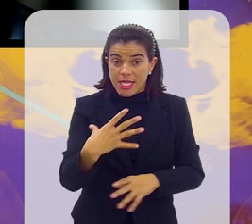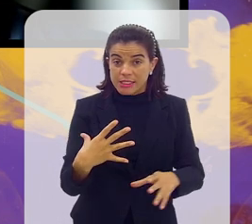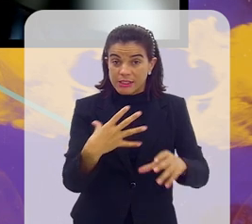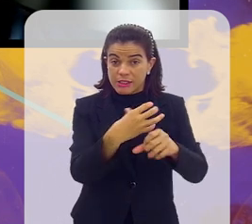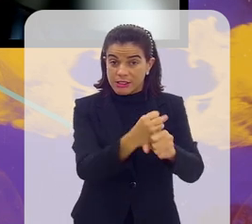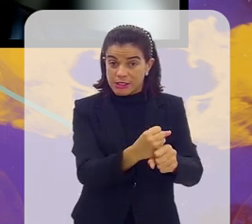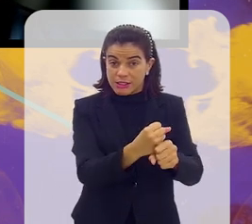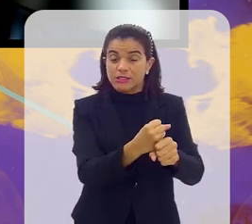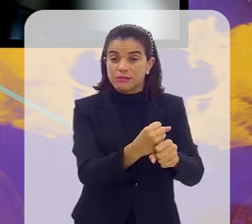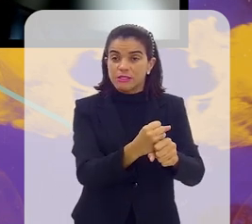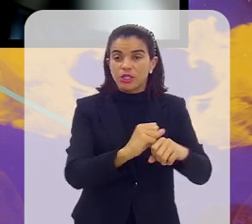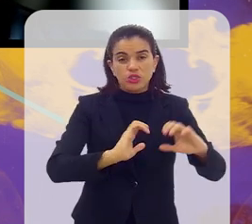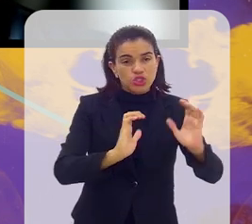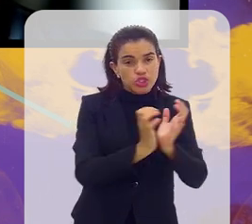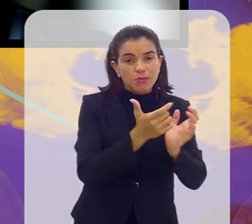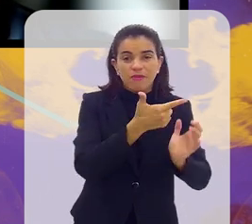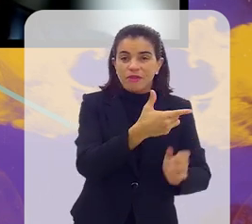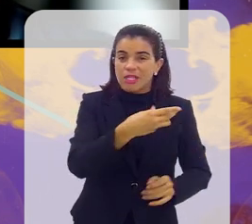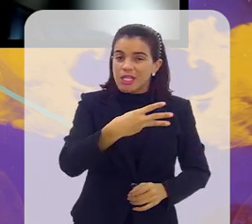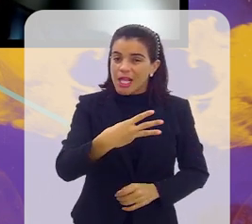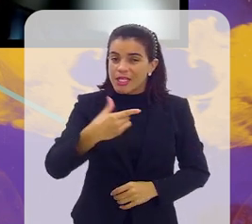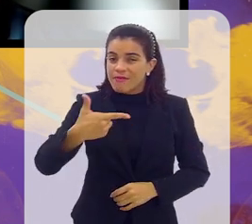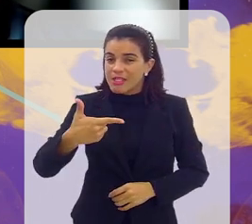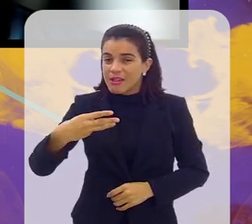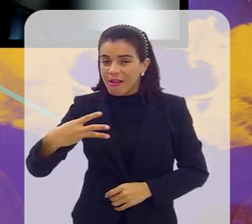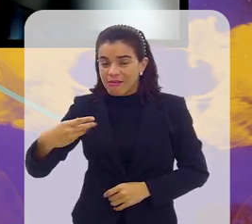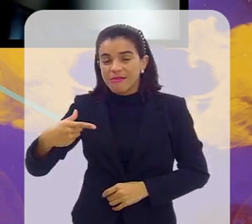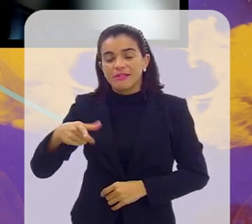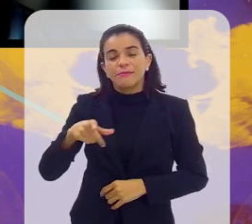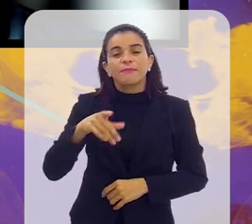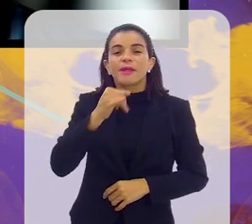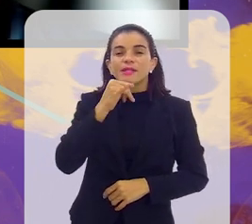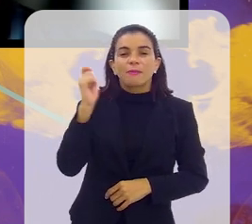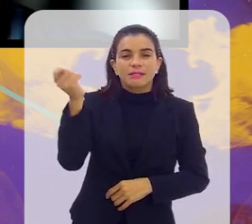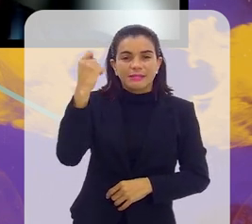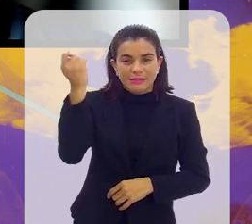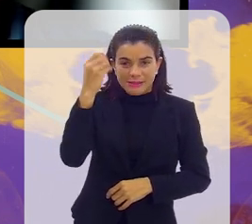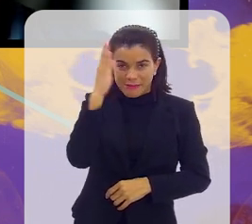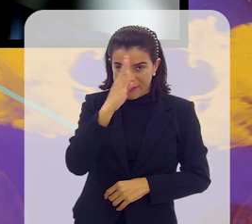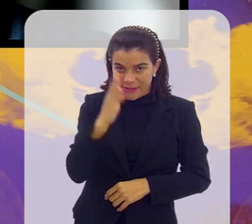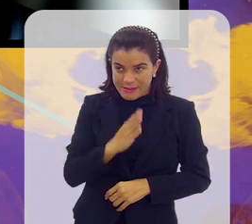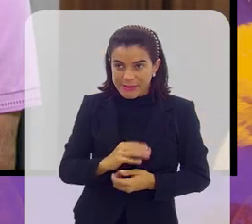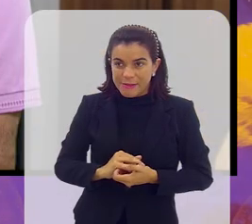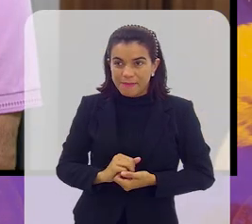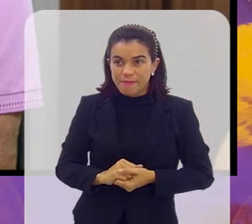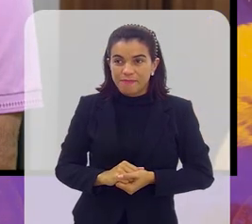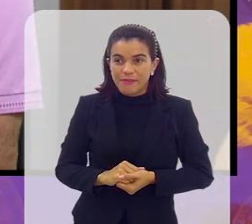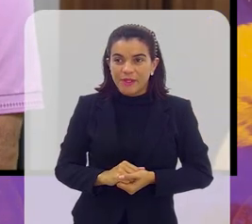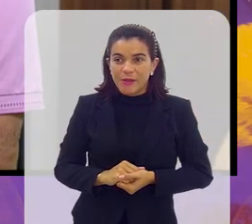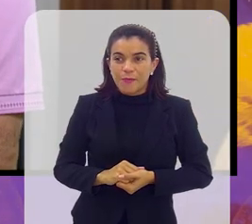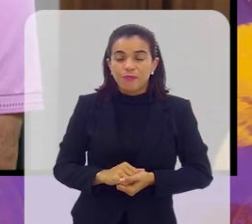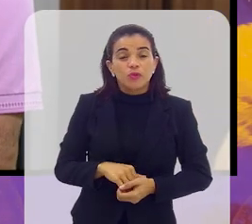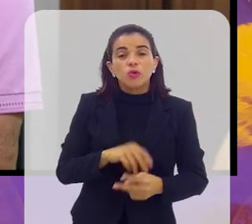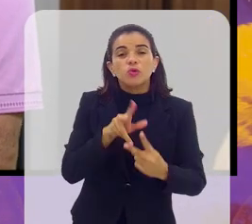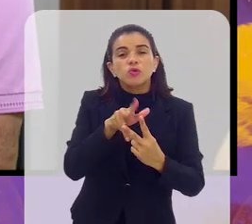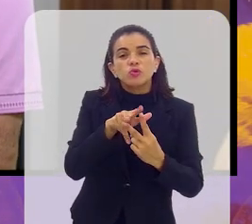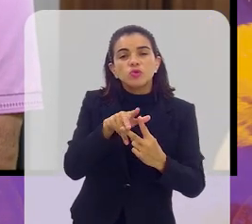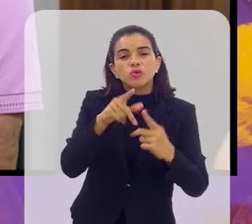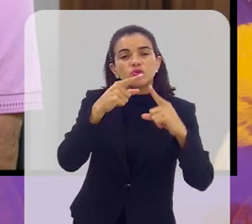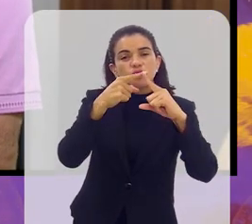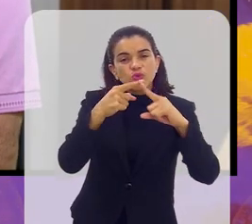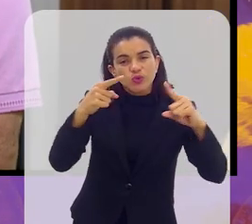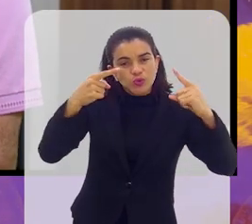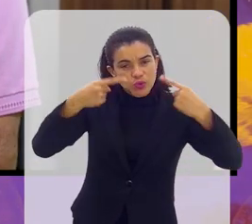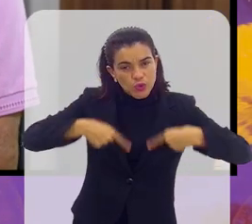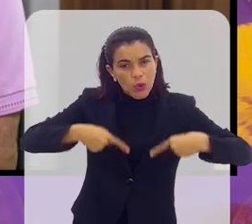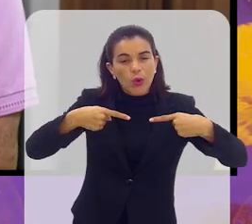23 jogadores. Quer dizer, é aquilo que quando a seleção brasileira é convocada, na última foram 24 convocados, para os dois